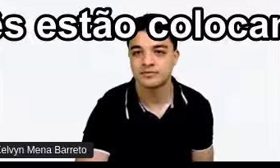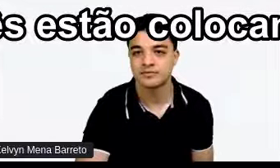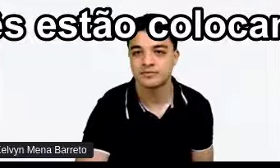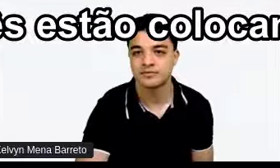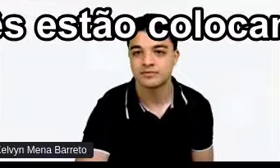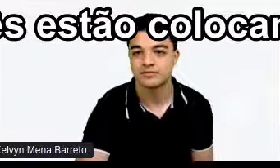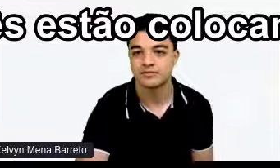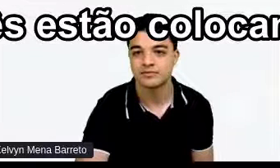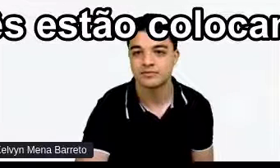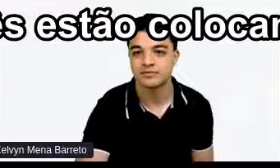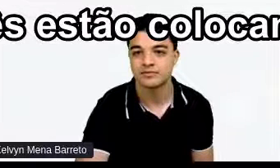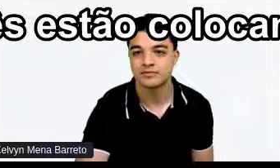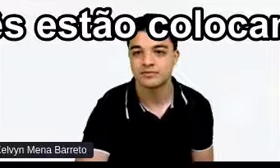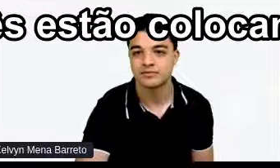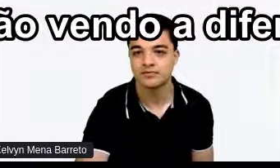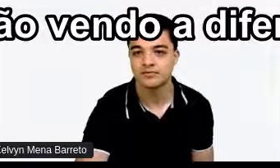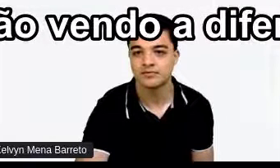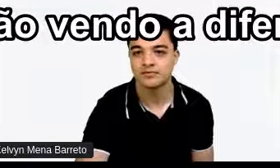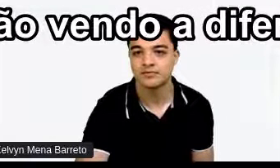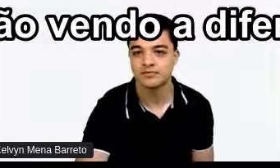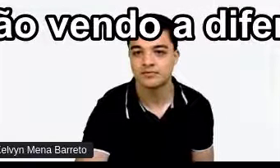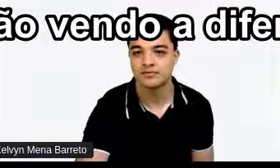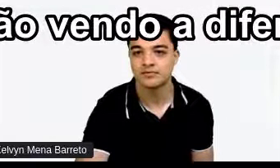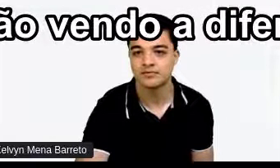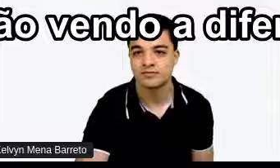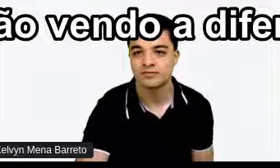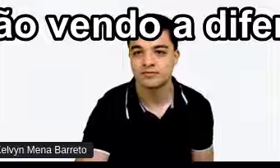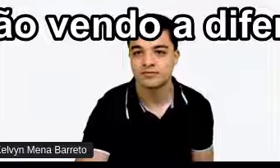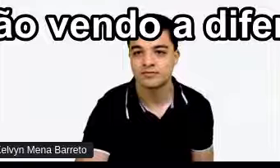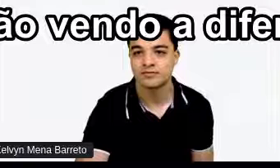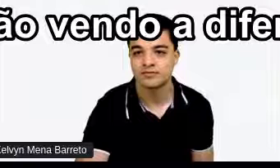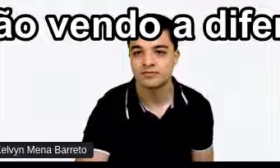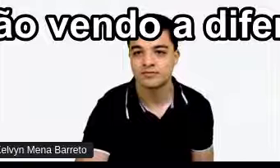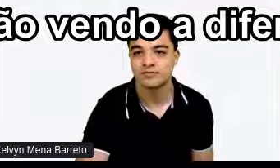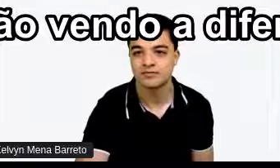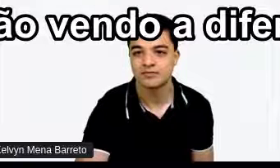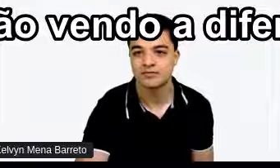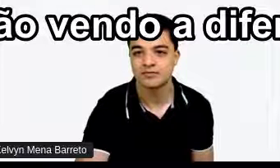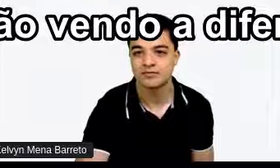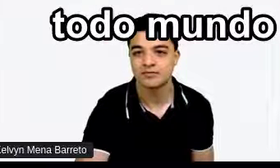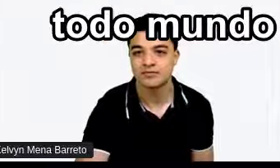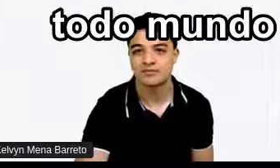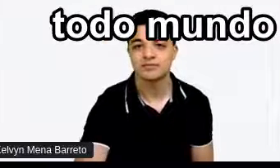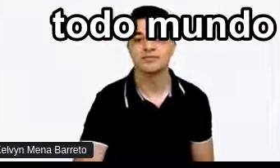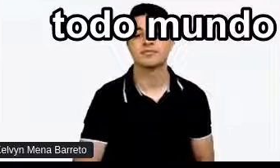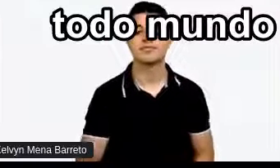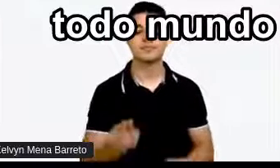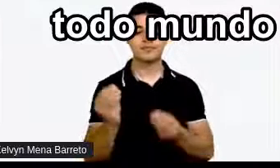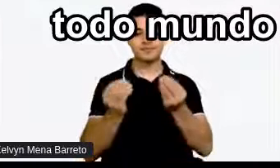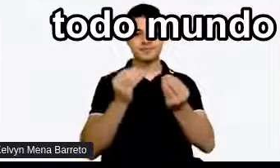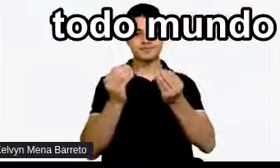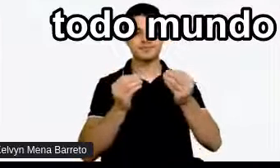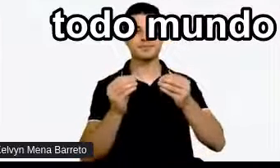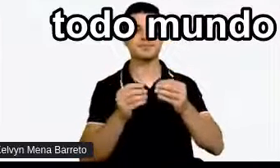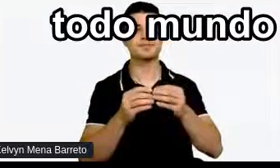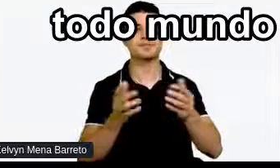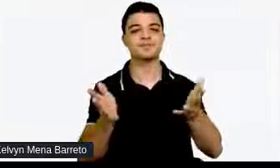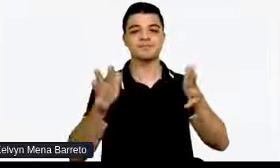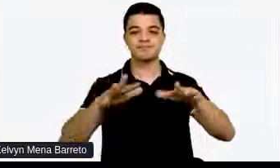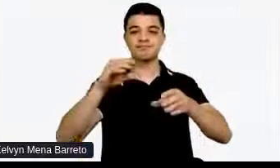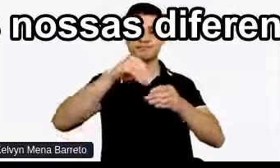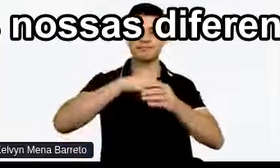estão colocando as pessoas em caixinhas Estão vendo diferença onde não tem Todo mundo é igual Será?